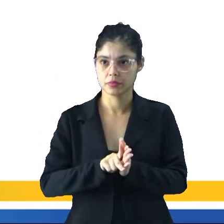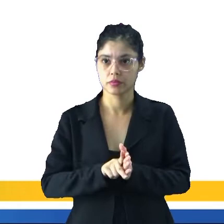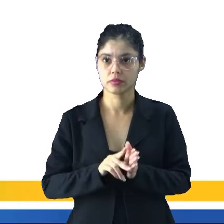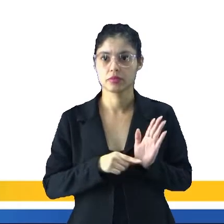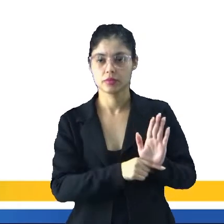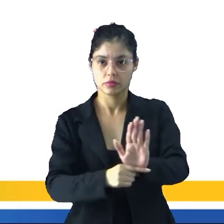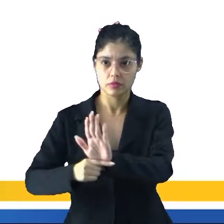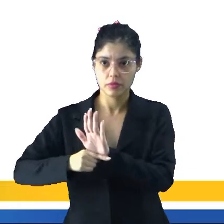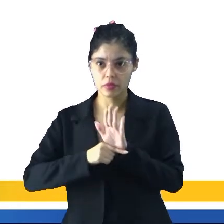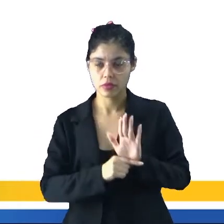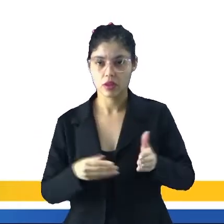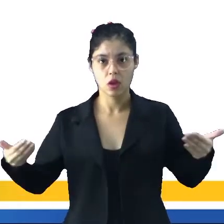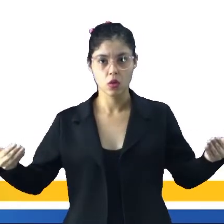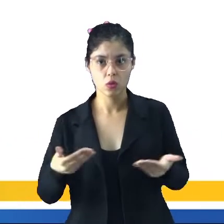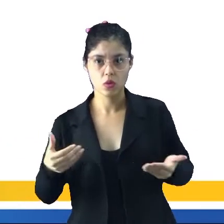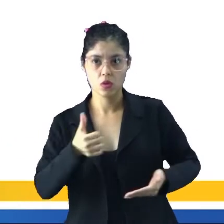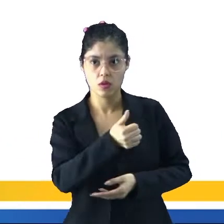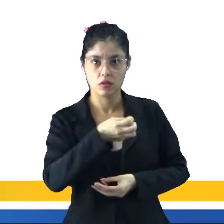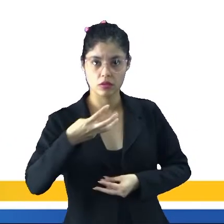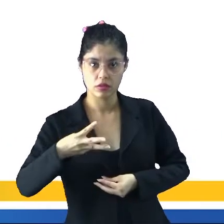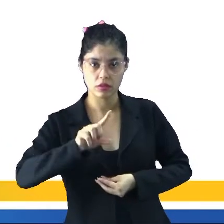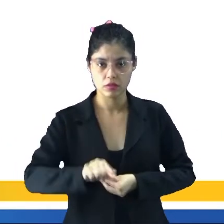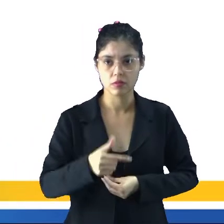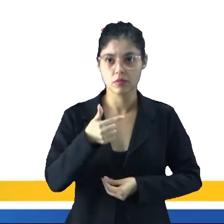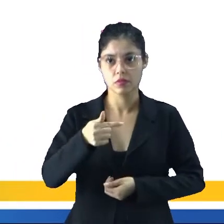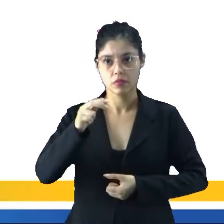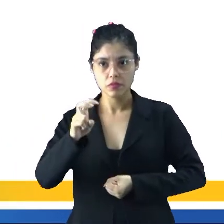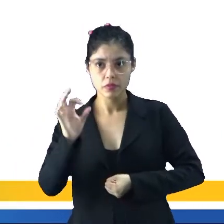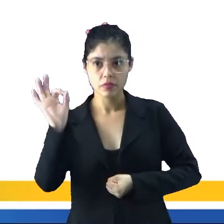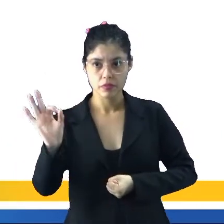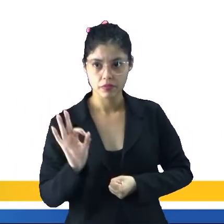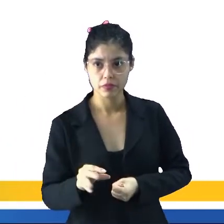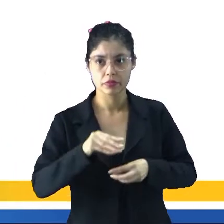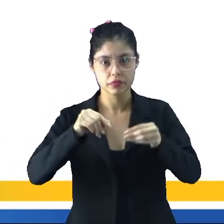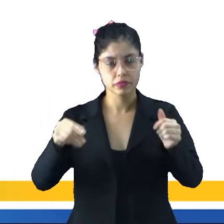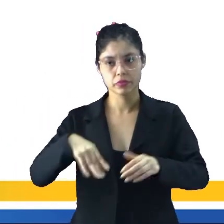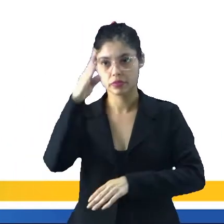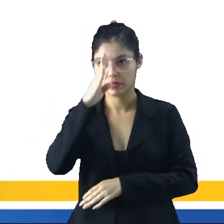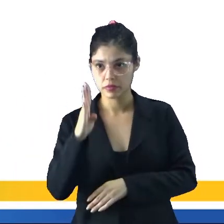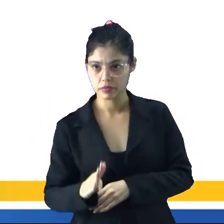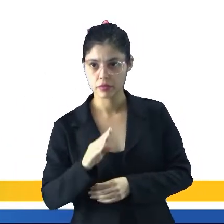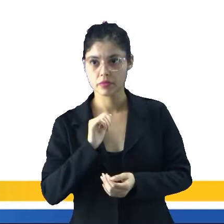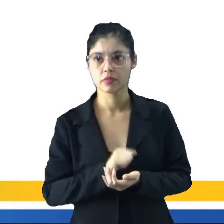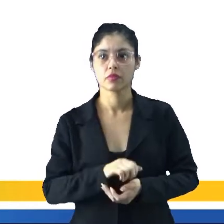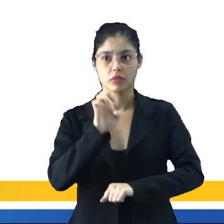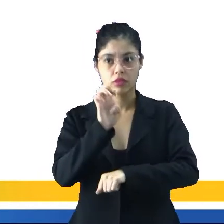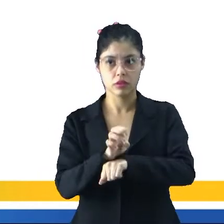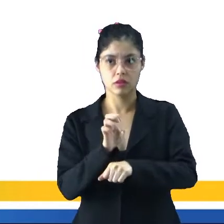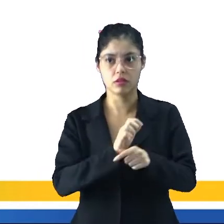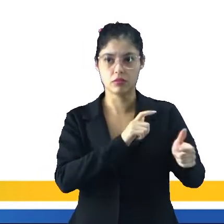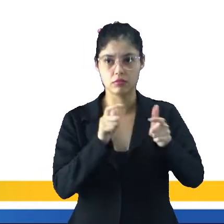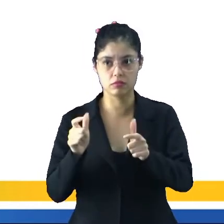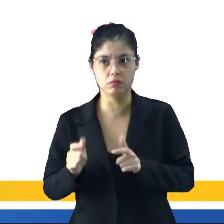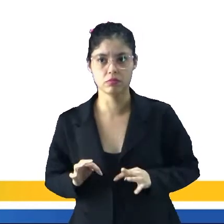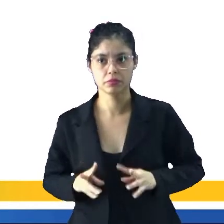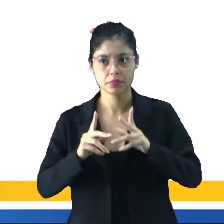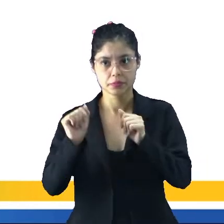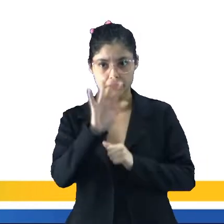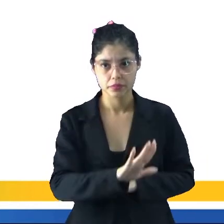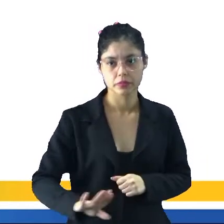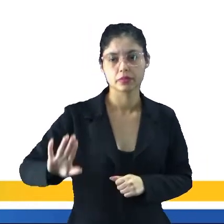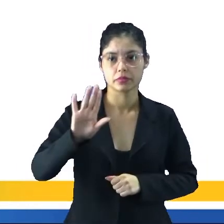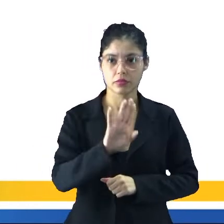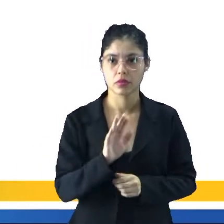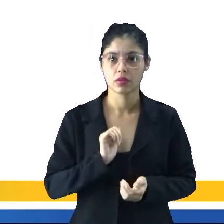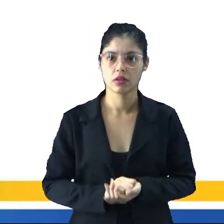representa atualmente 13,75% do território brasileiro, estando localizados em